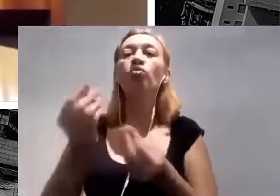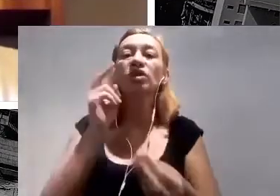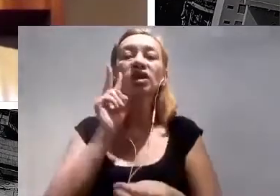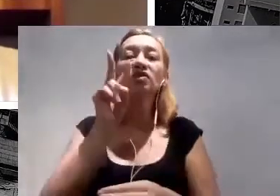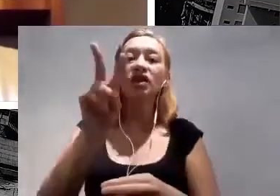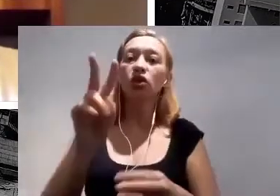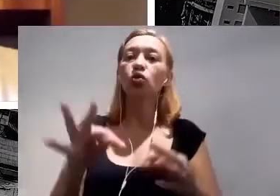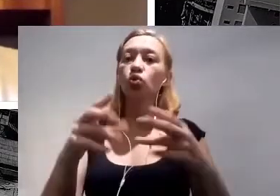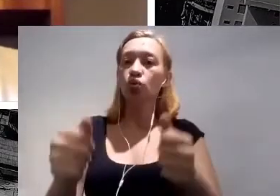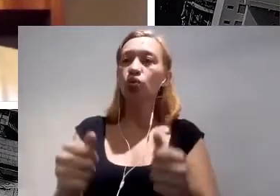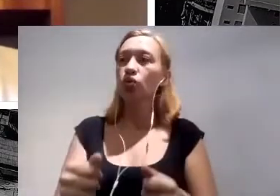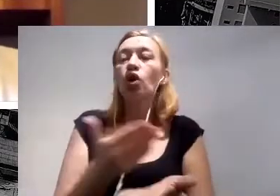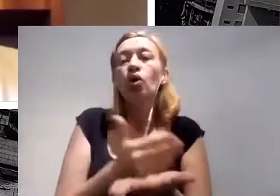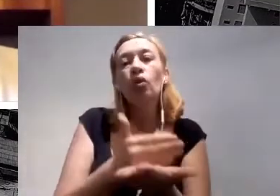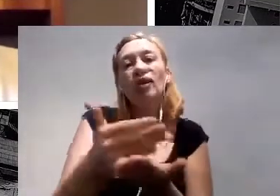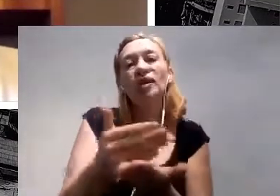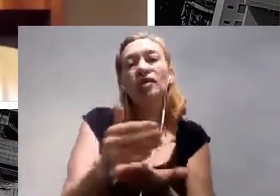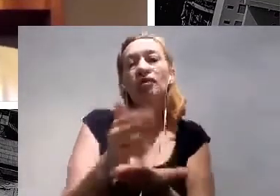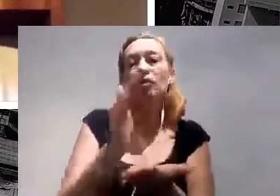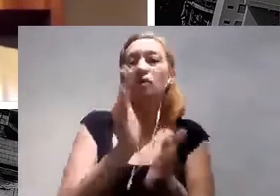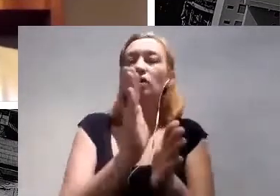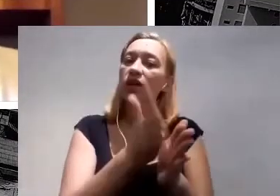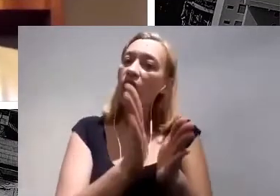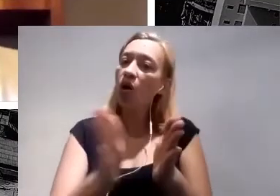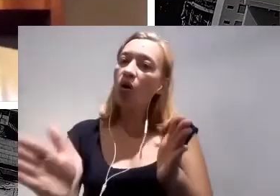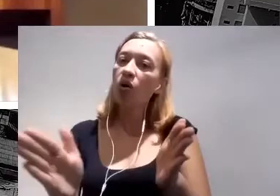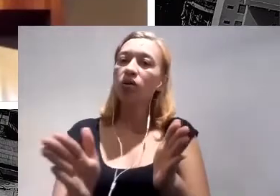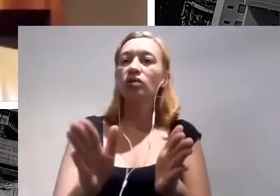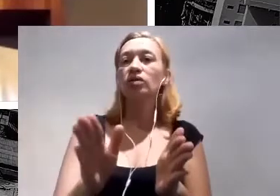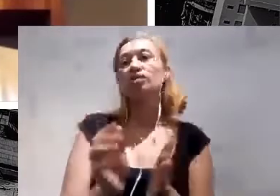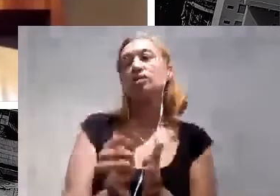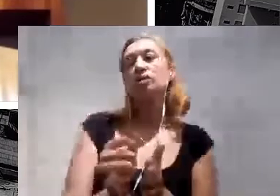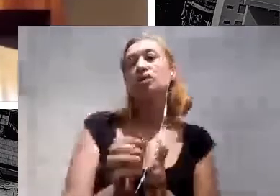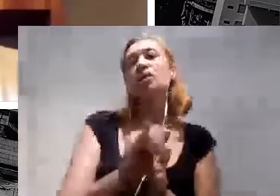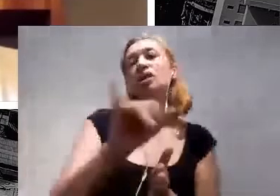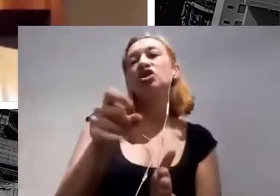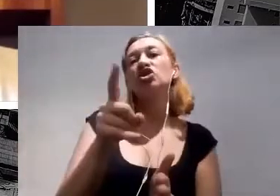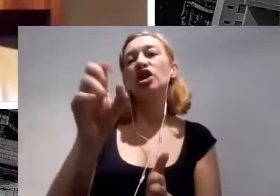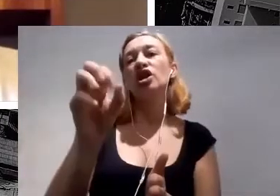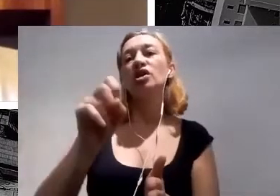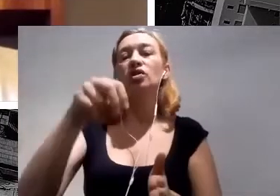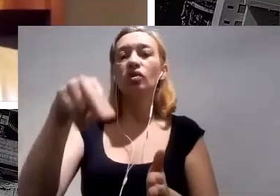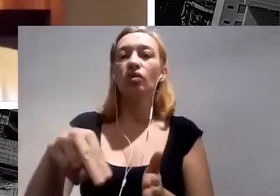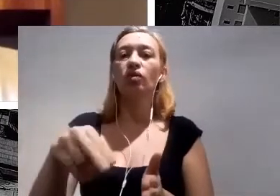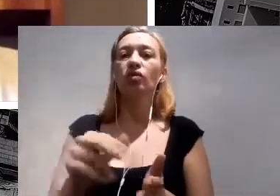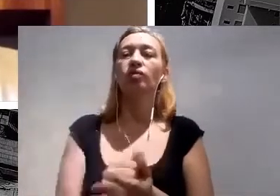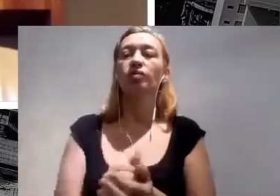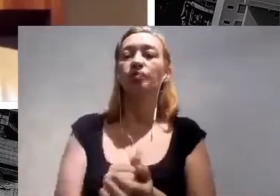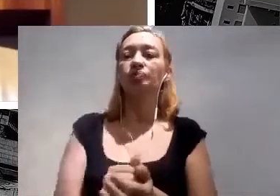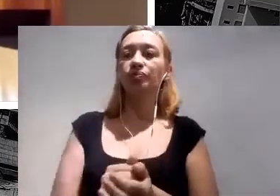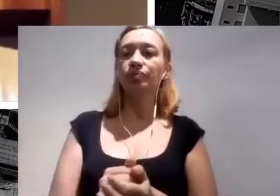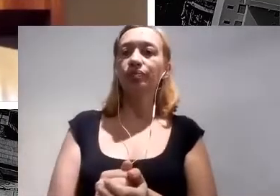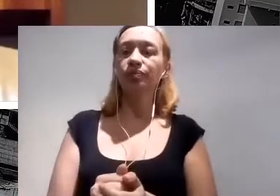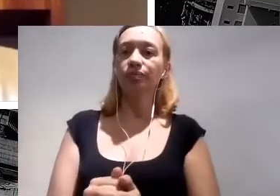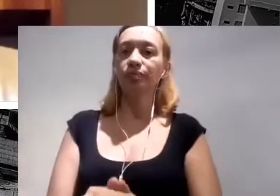Então, começando na ordem do Jason, Samuel em seguida e a Beatriz. Jason, você, por favor.